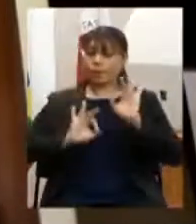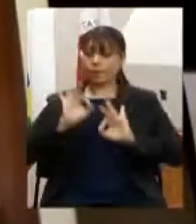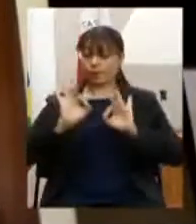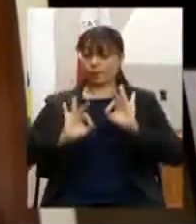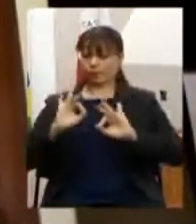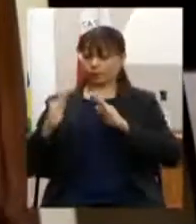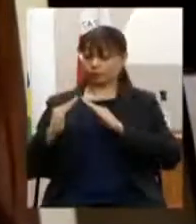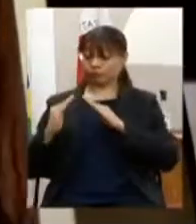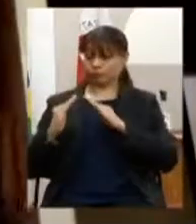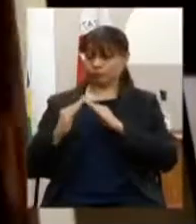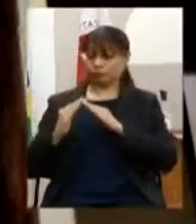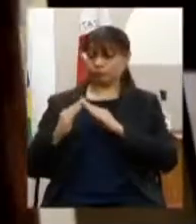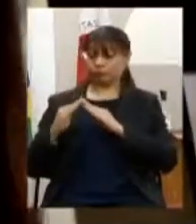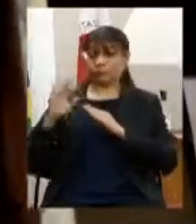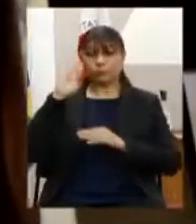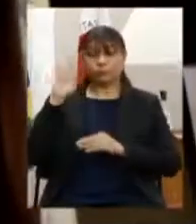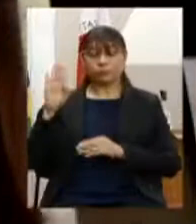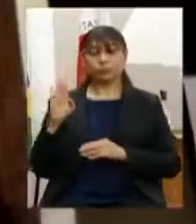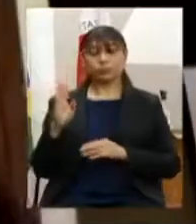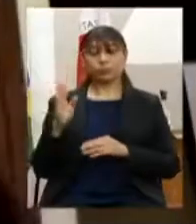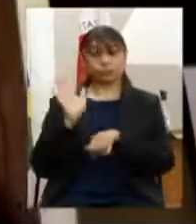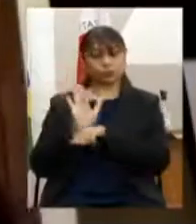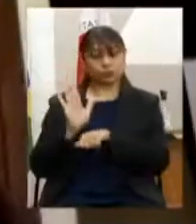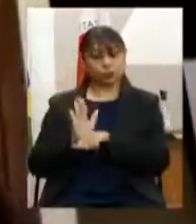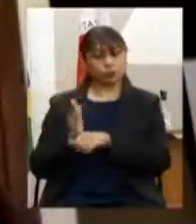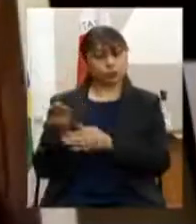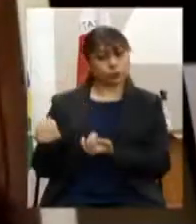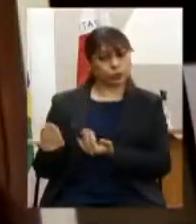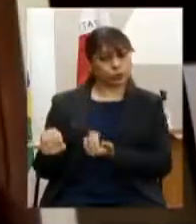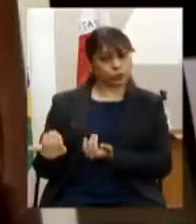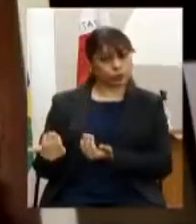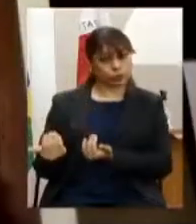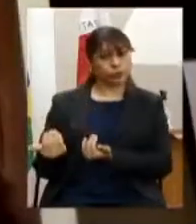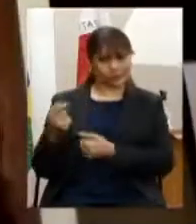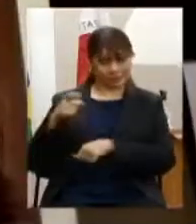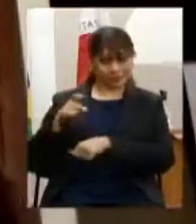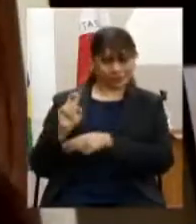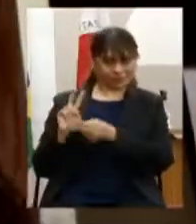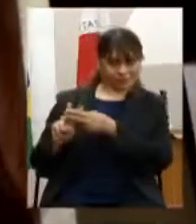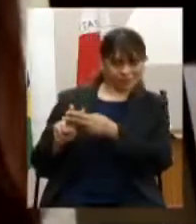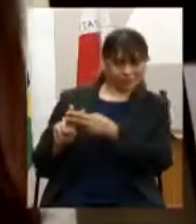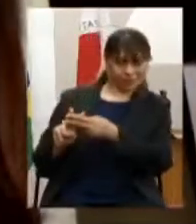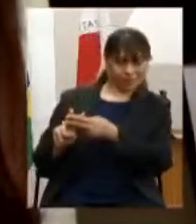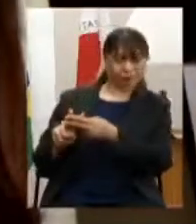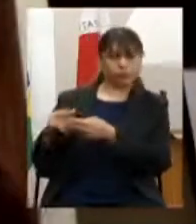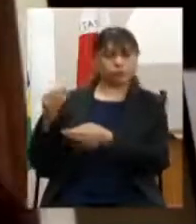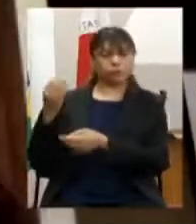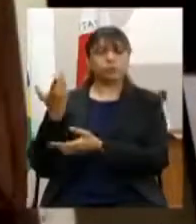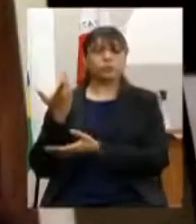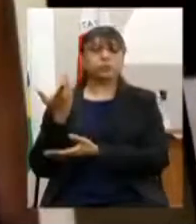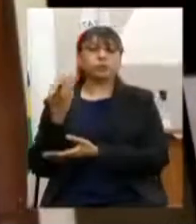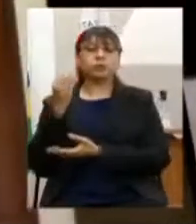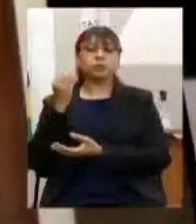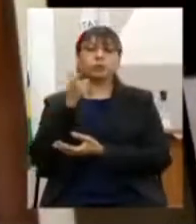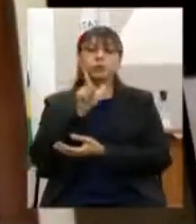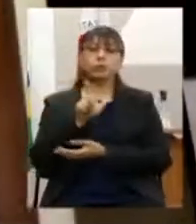com vista da proporcionar ao adolescente em cumprimento de medida de internação o